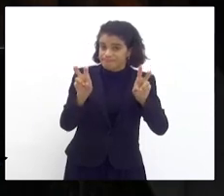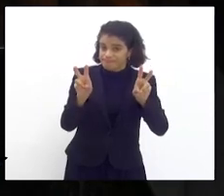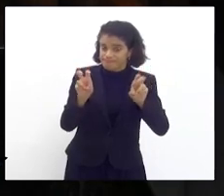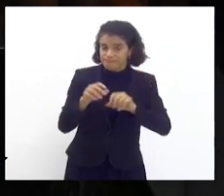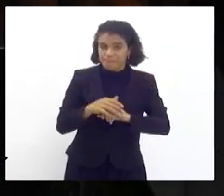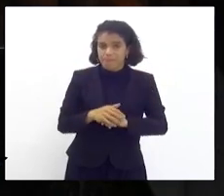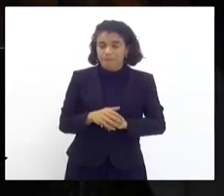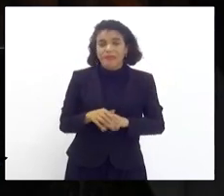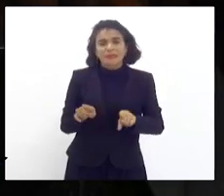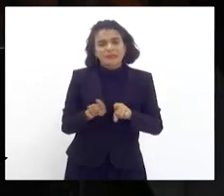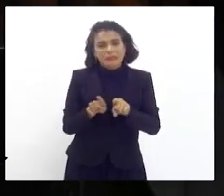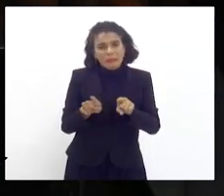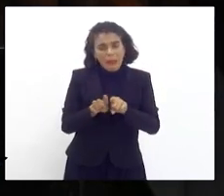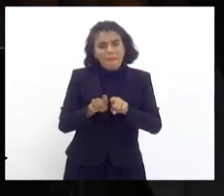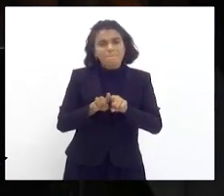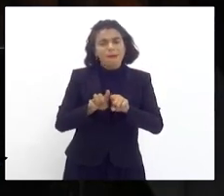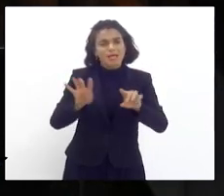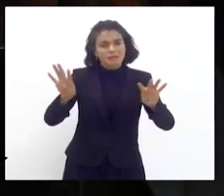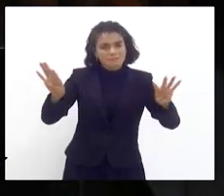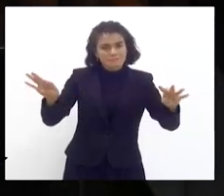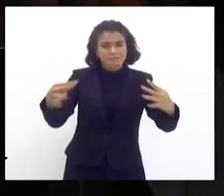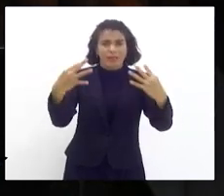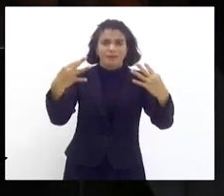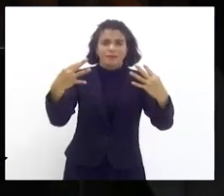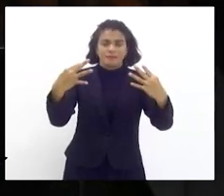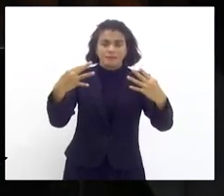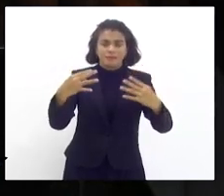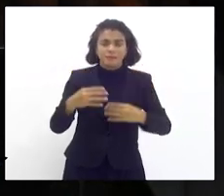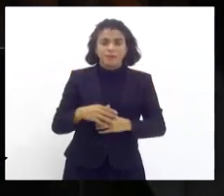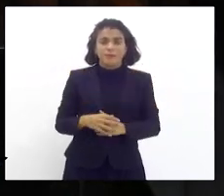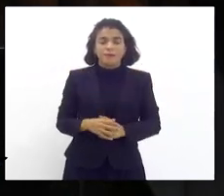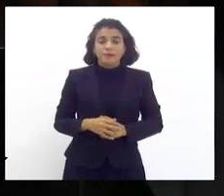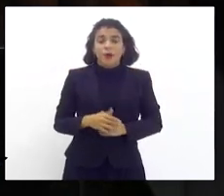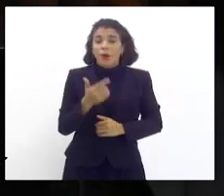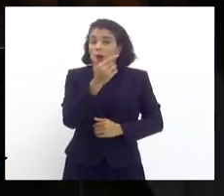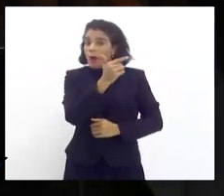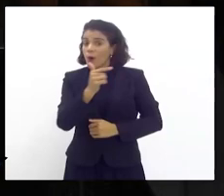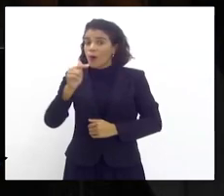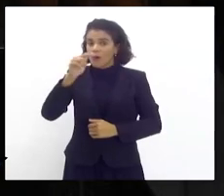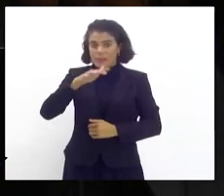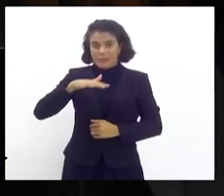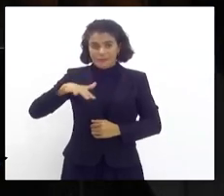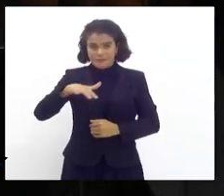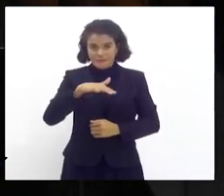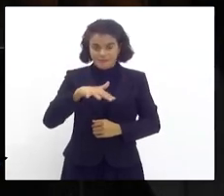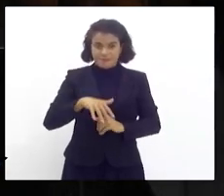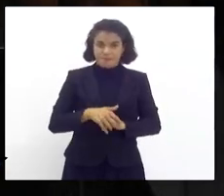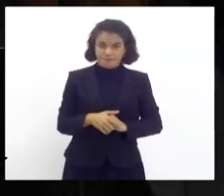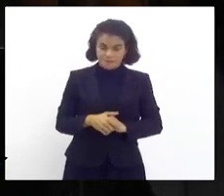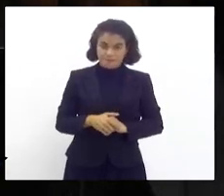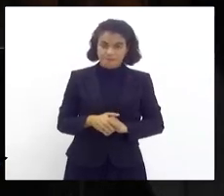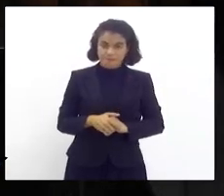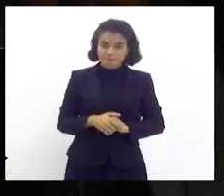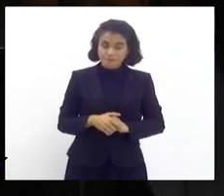E queria chamar atenção também, deputada Lucinha, para uma outra questão. Se nós